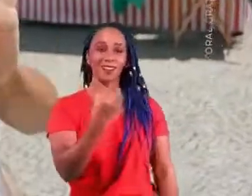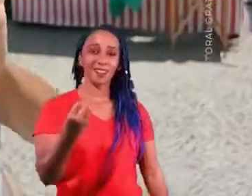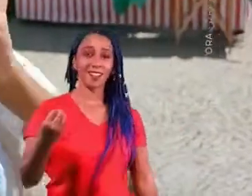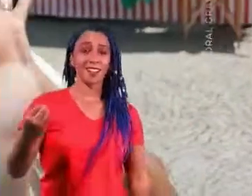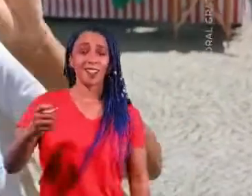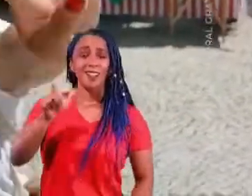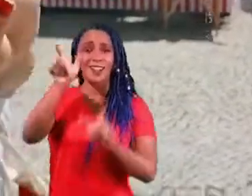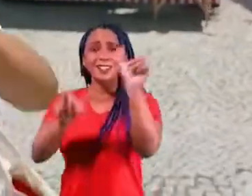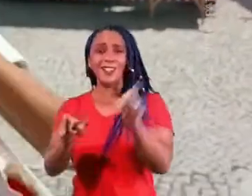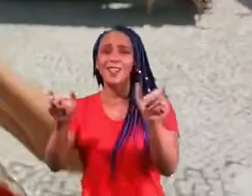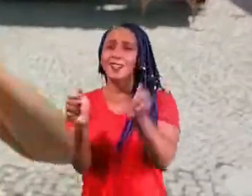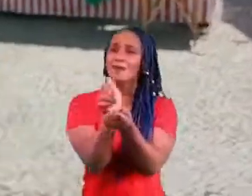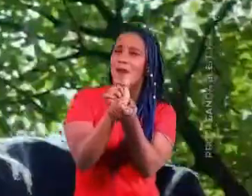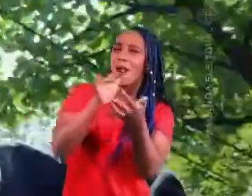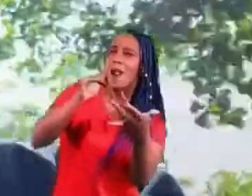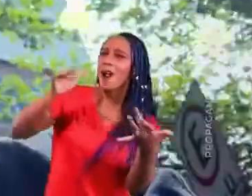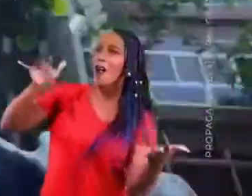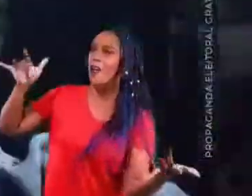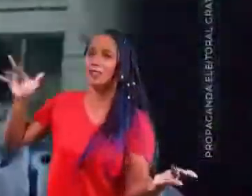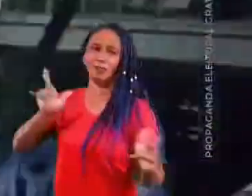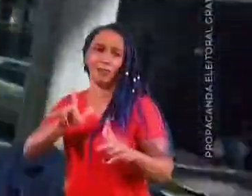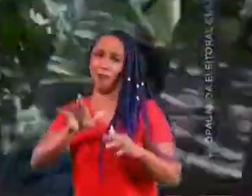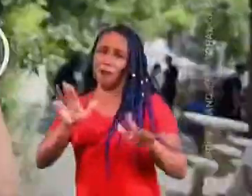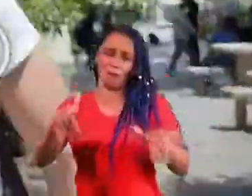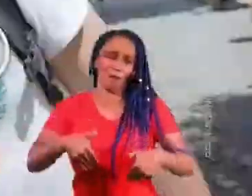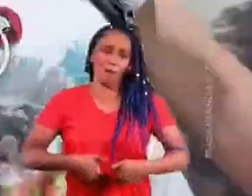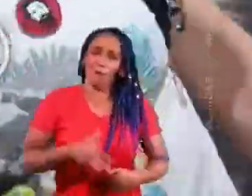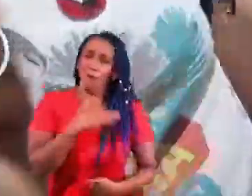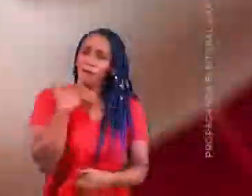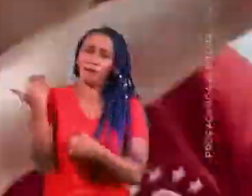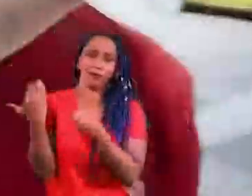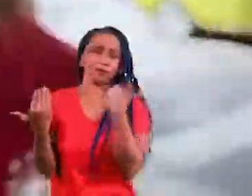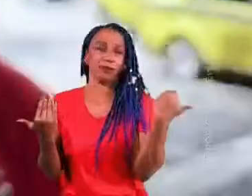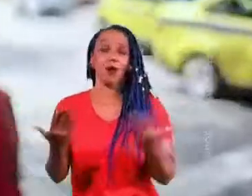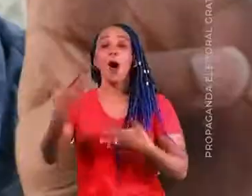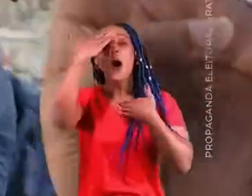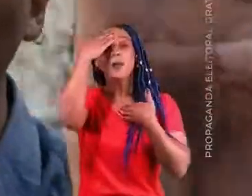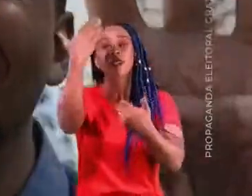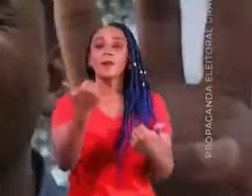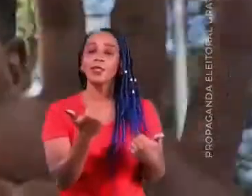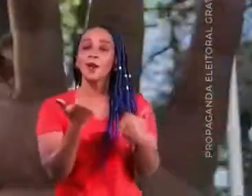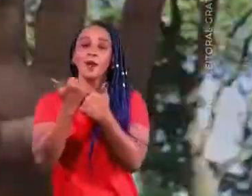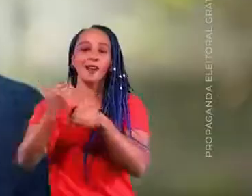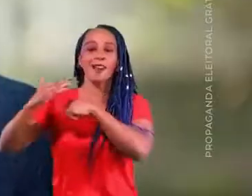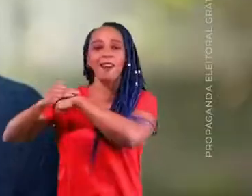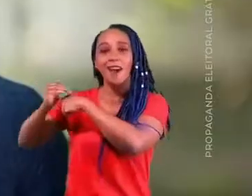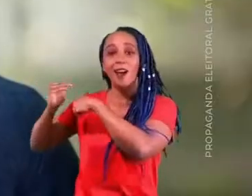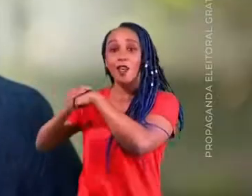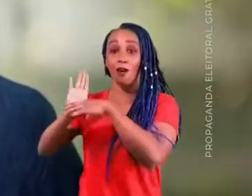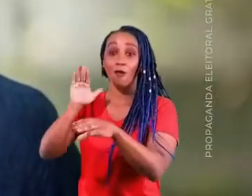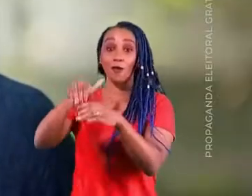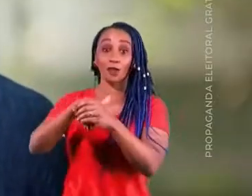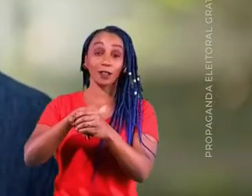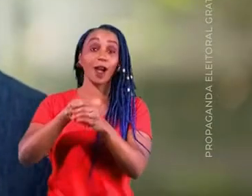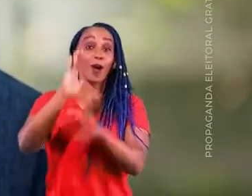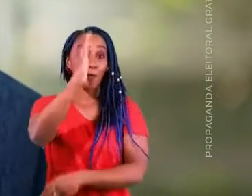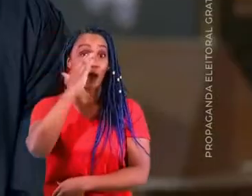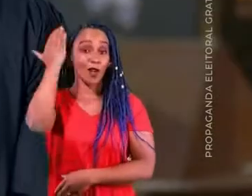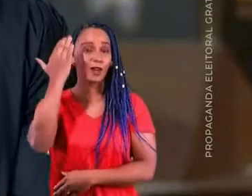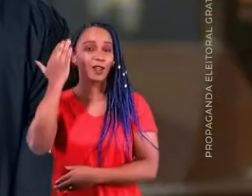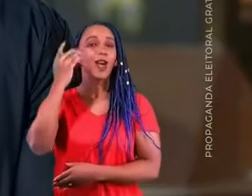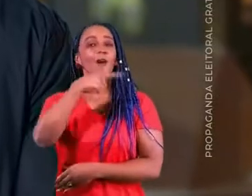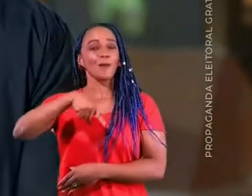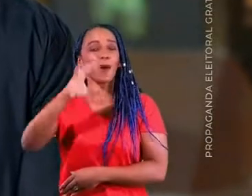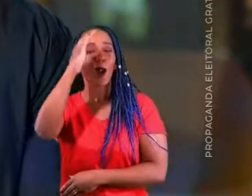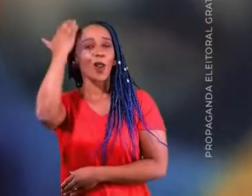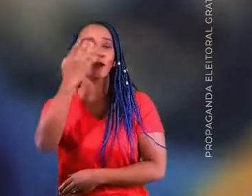virada, Molon 400, apoio! Gente, pra brigar, não pra morrer de dor. Muito obrigado por seu apoio e